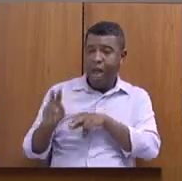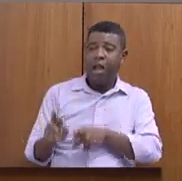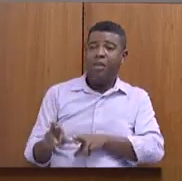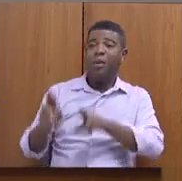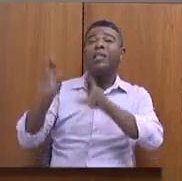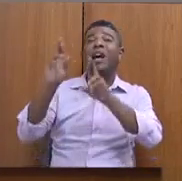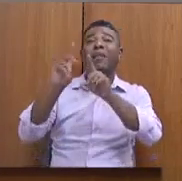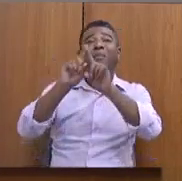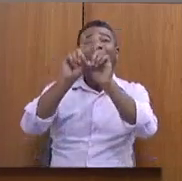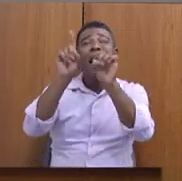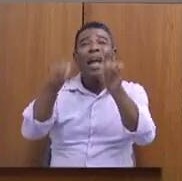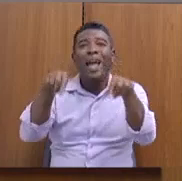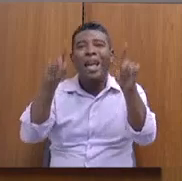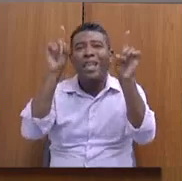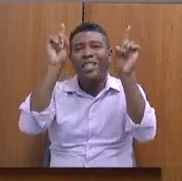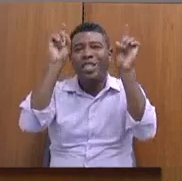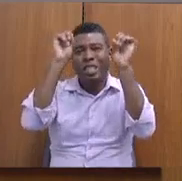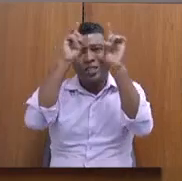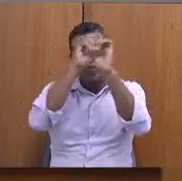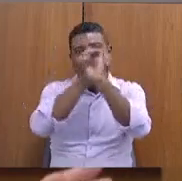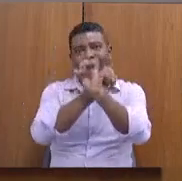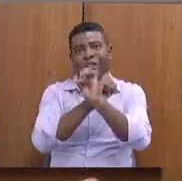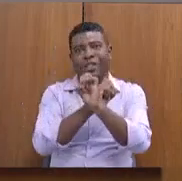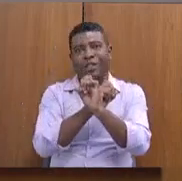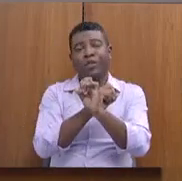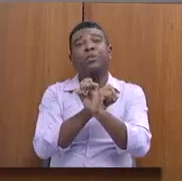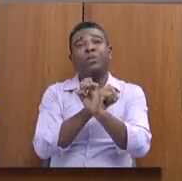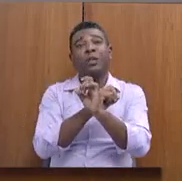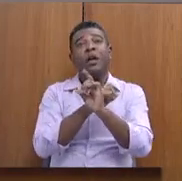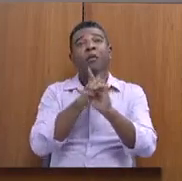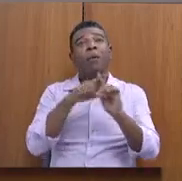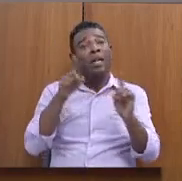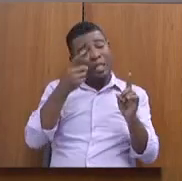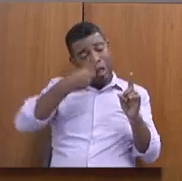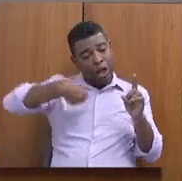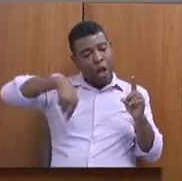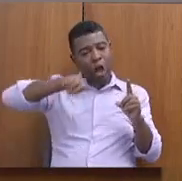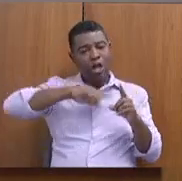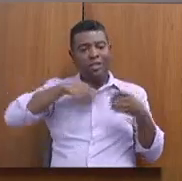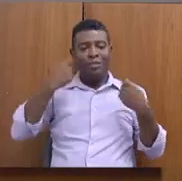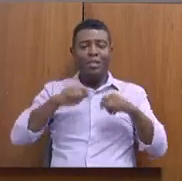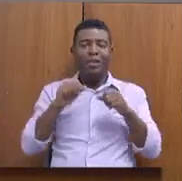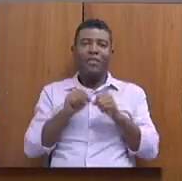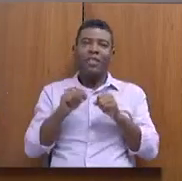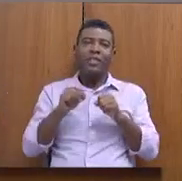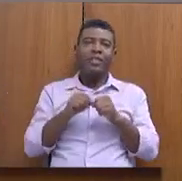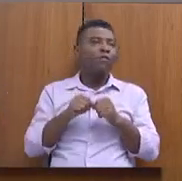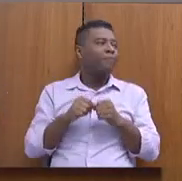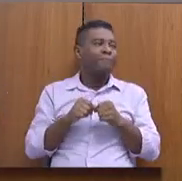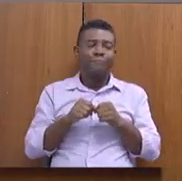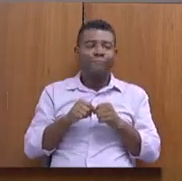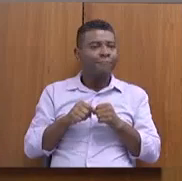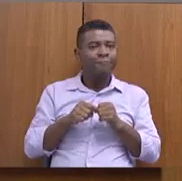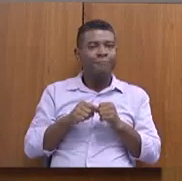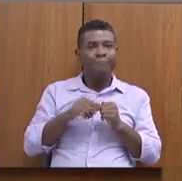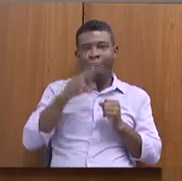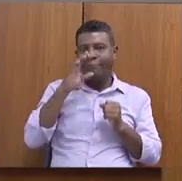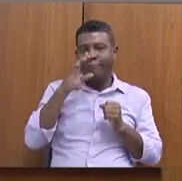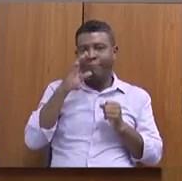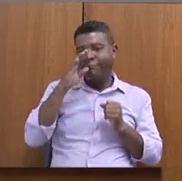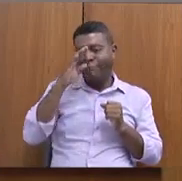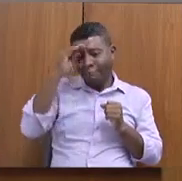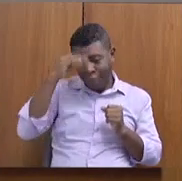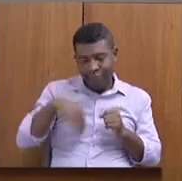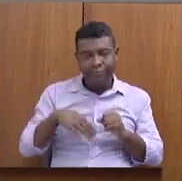difícil. Mas isso, não tem jeito, nós vamos ter que fazer. E o papel do Estado é apoiar os municípios com qualificação